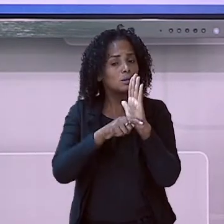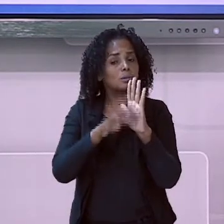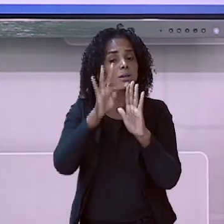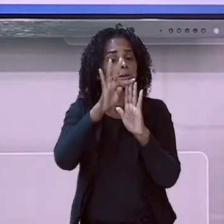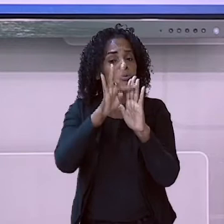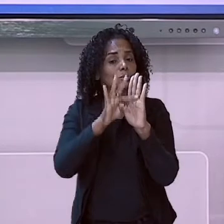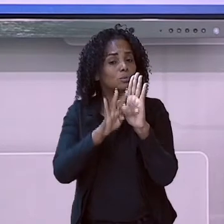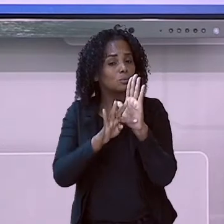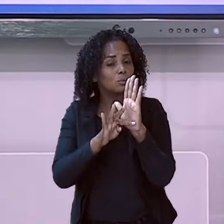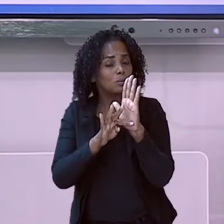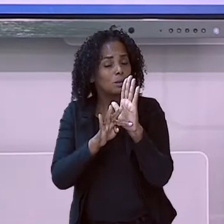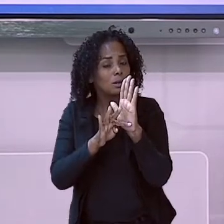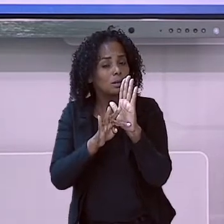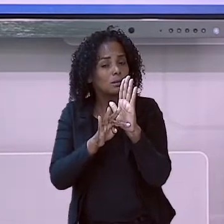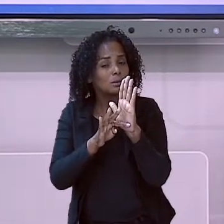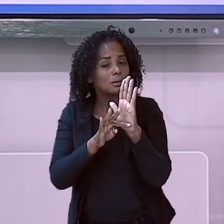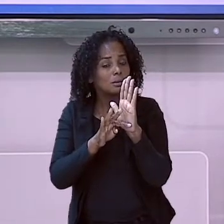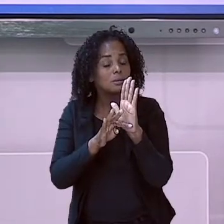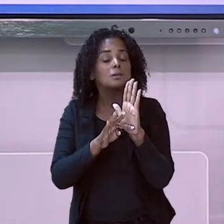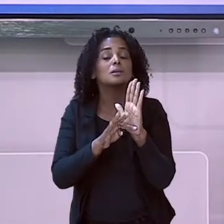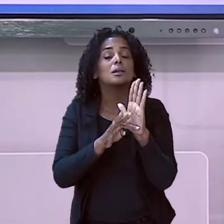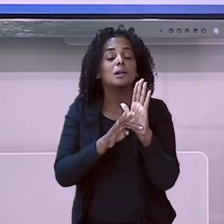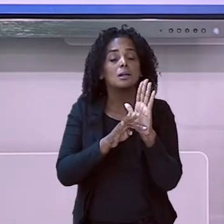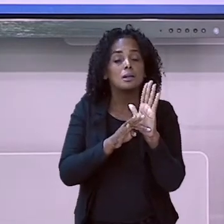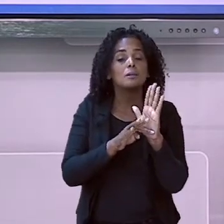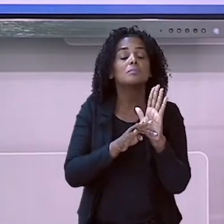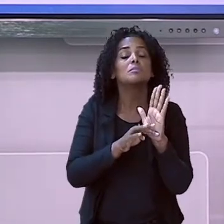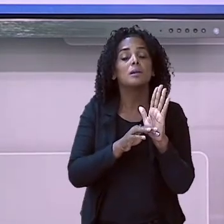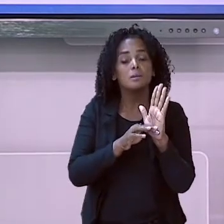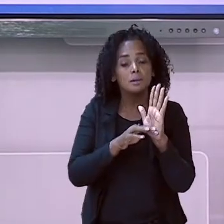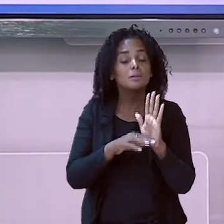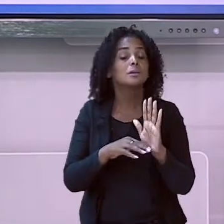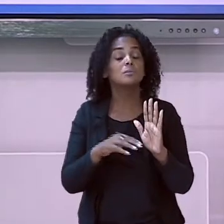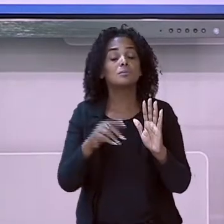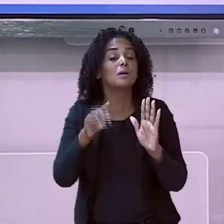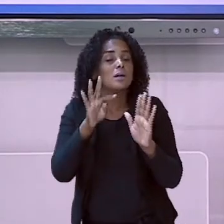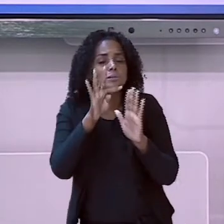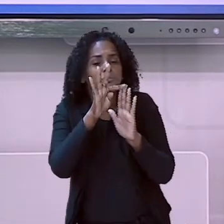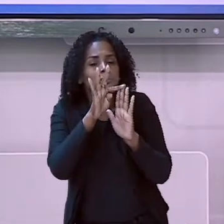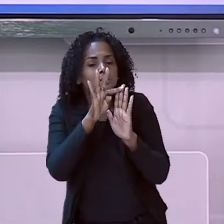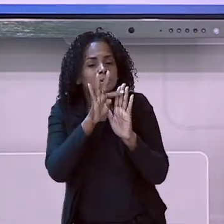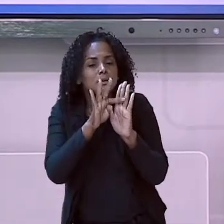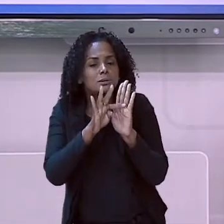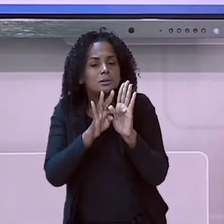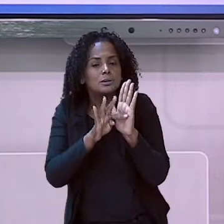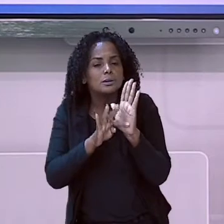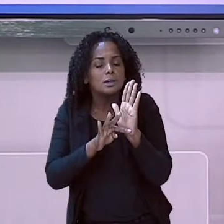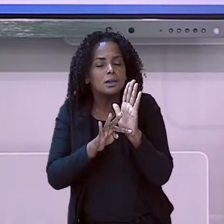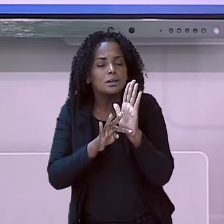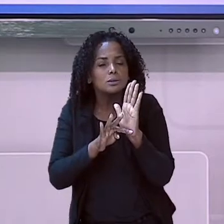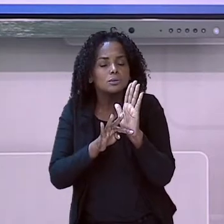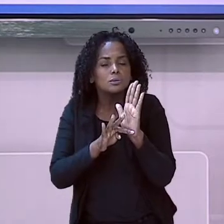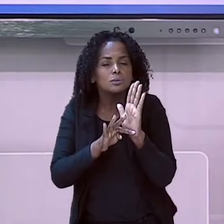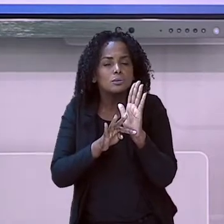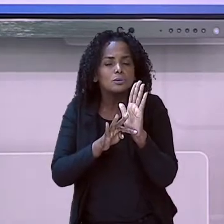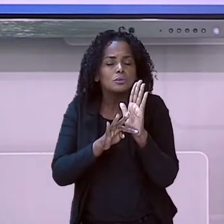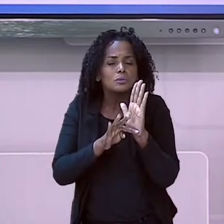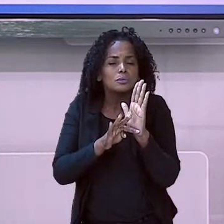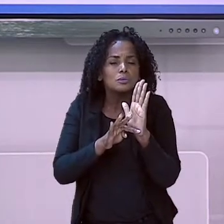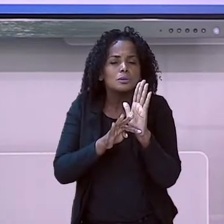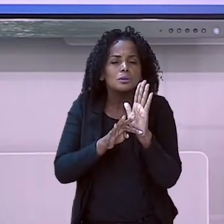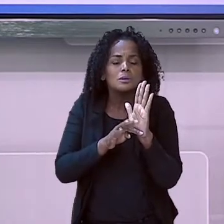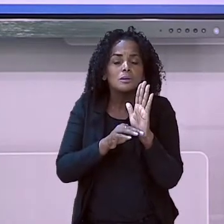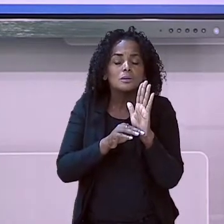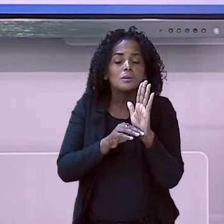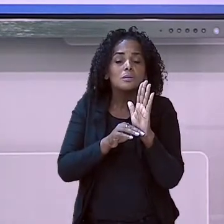são textos. Sim, textos que exercem uma função. Sabe qual